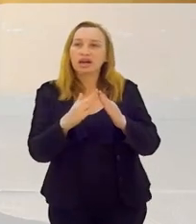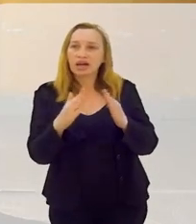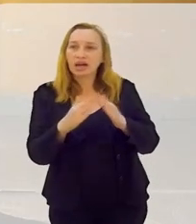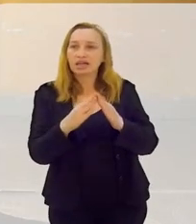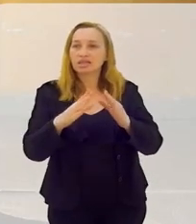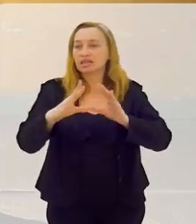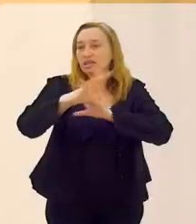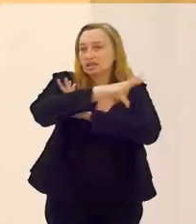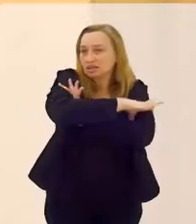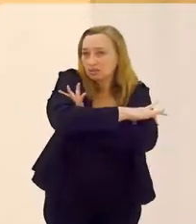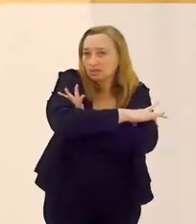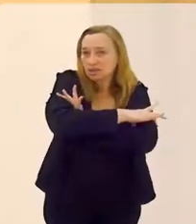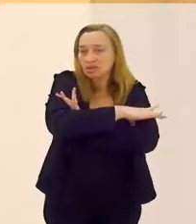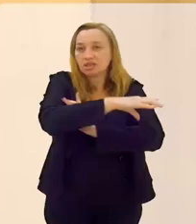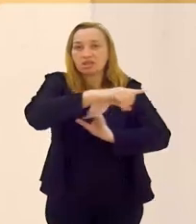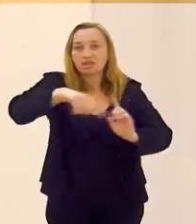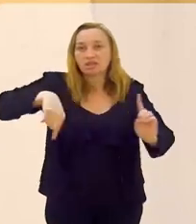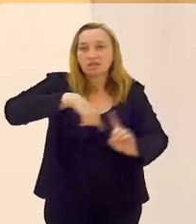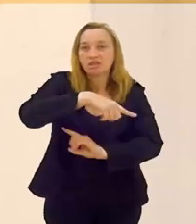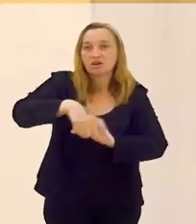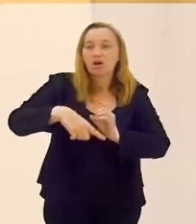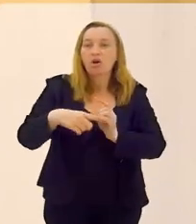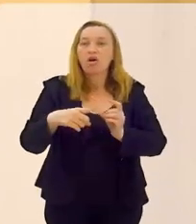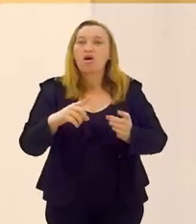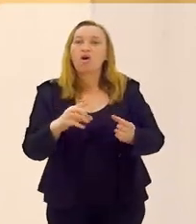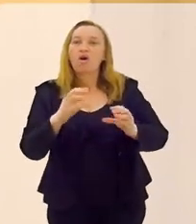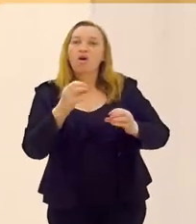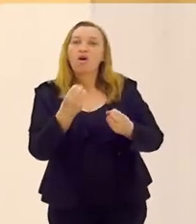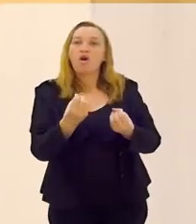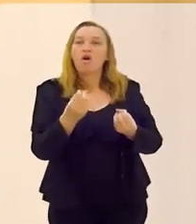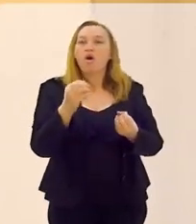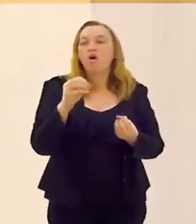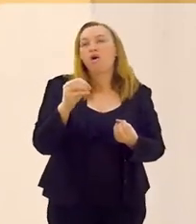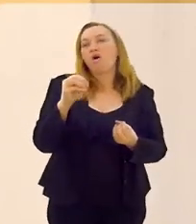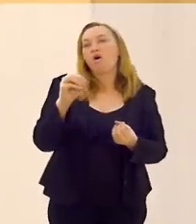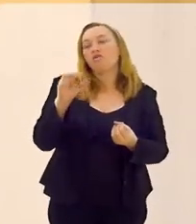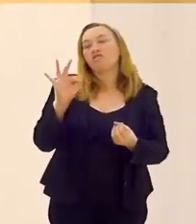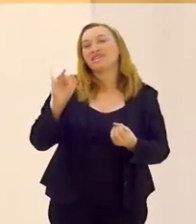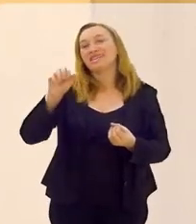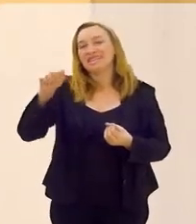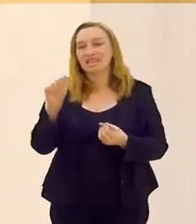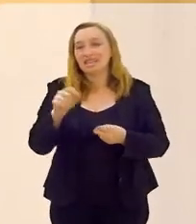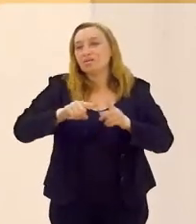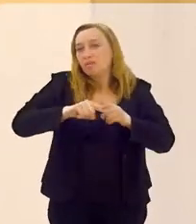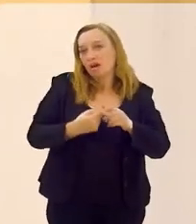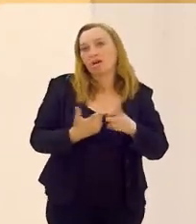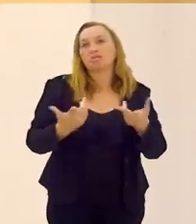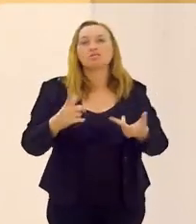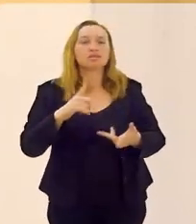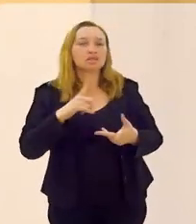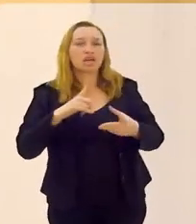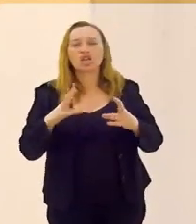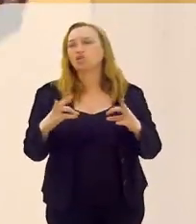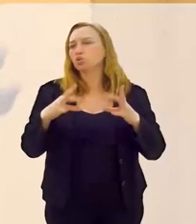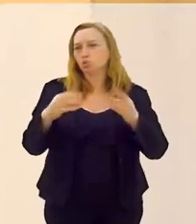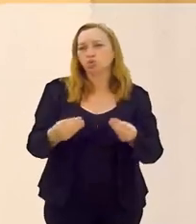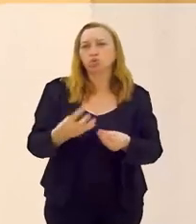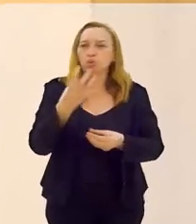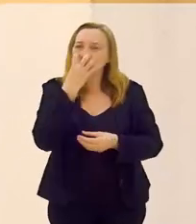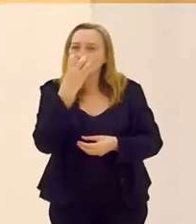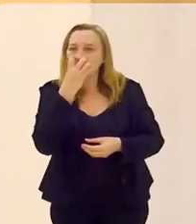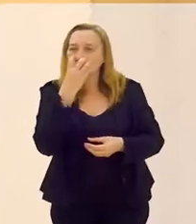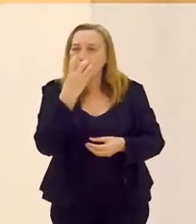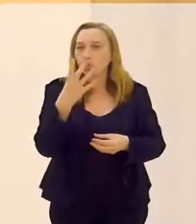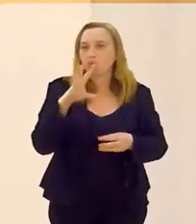casa de candomblé, que é cercada de uma oficina mecânica, que é cercada ali de um canil. Então, tem maquita, tem cachorro